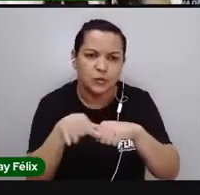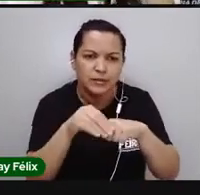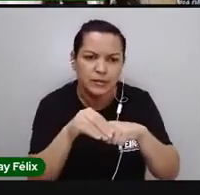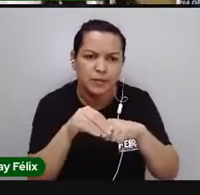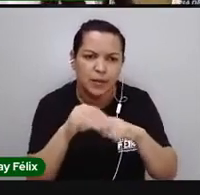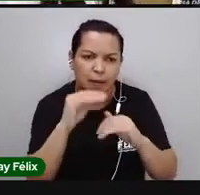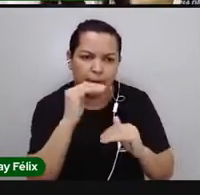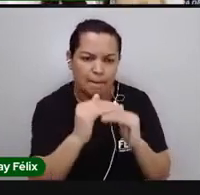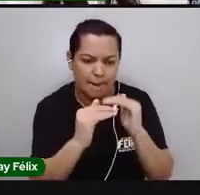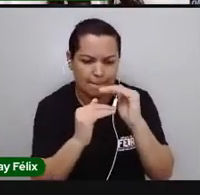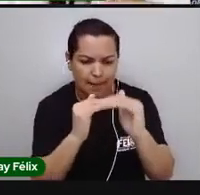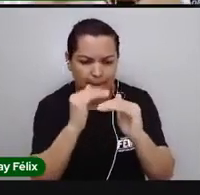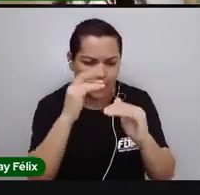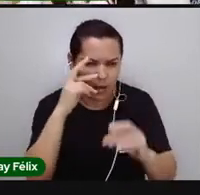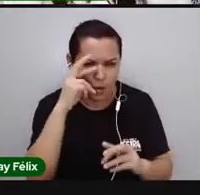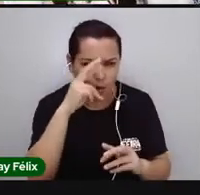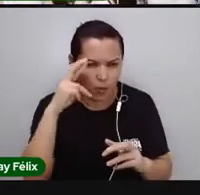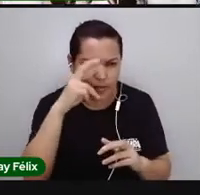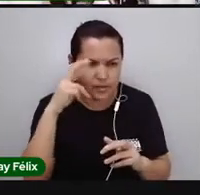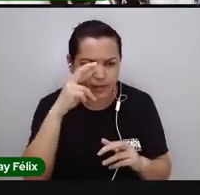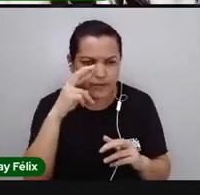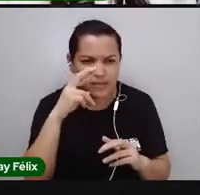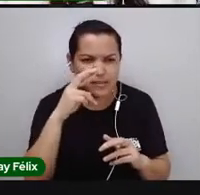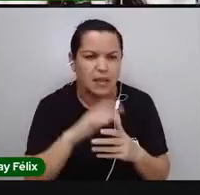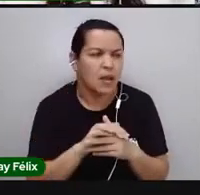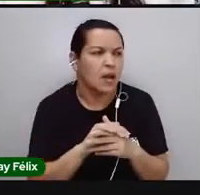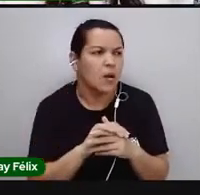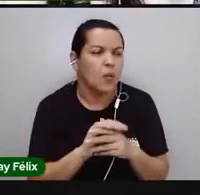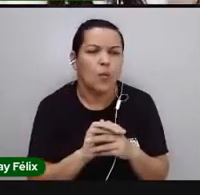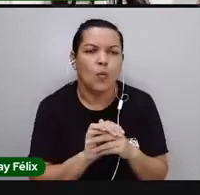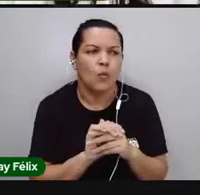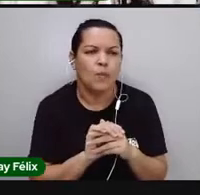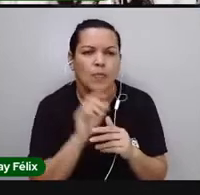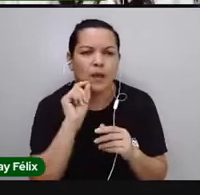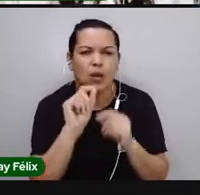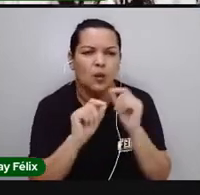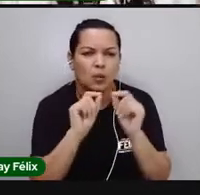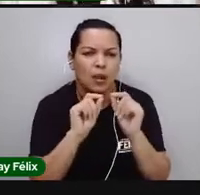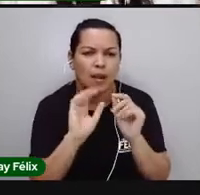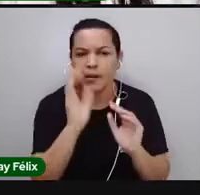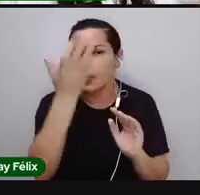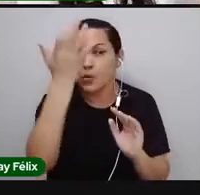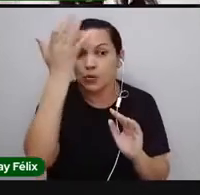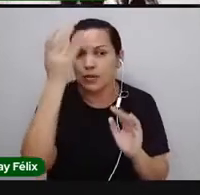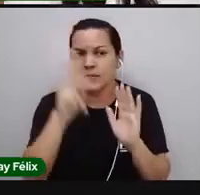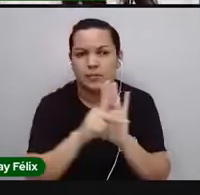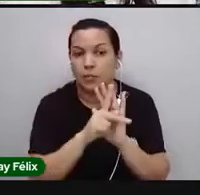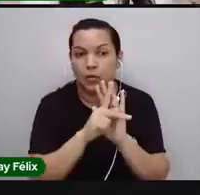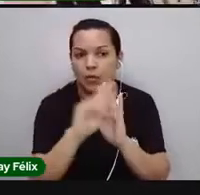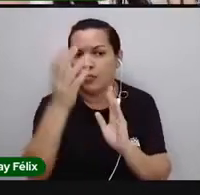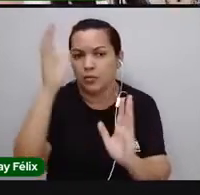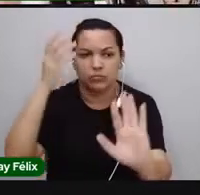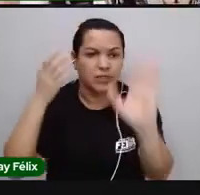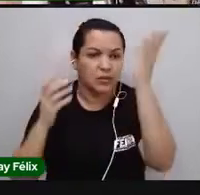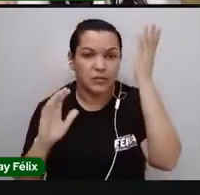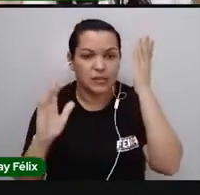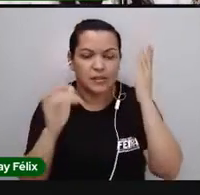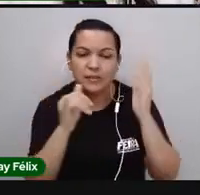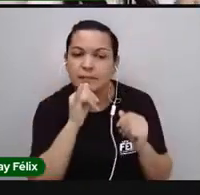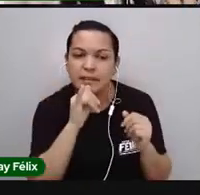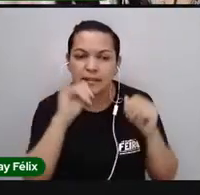a partir de observações de um fenômeno, como o seu fenômeno próprio. Por exemplo, quando eu olho a chuva,